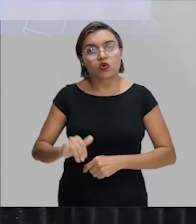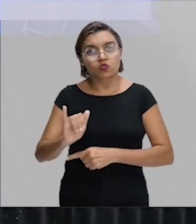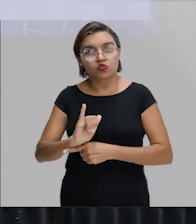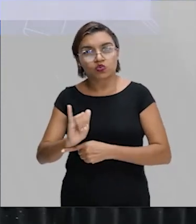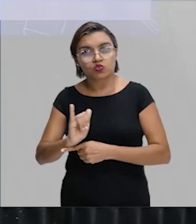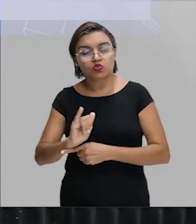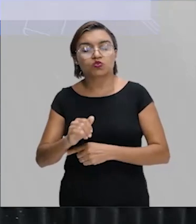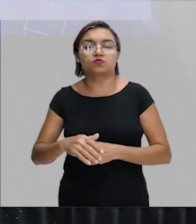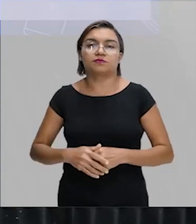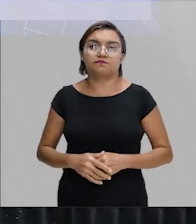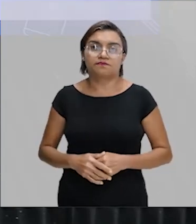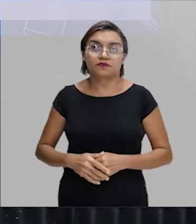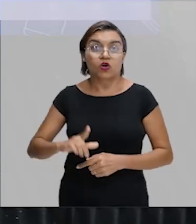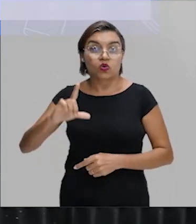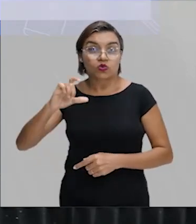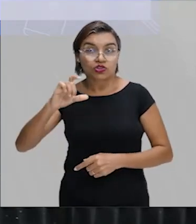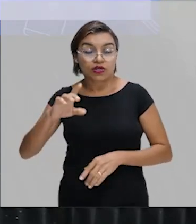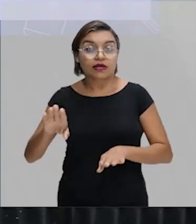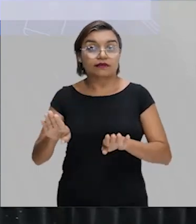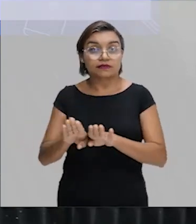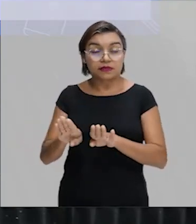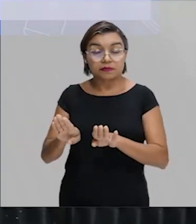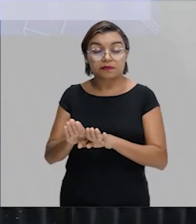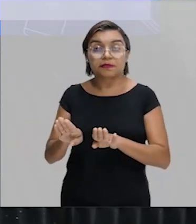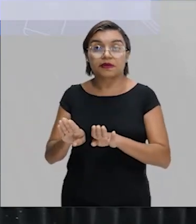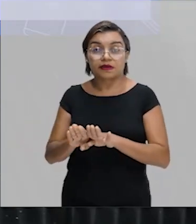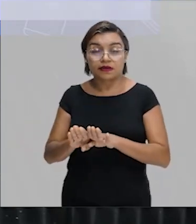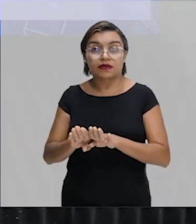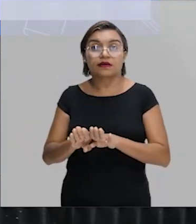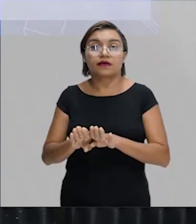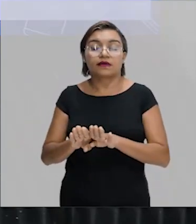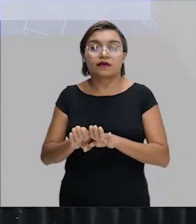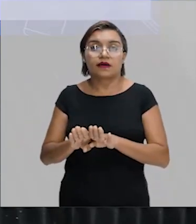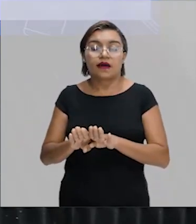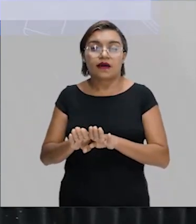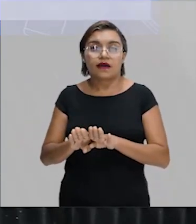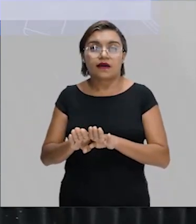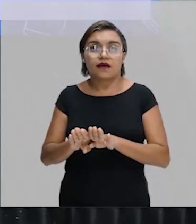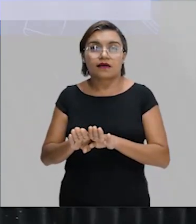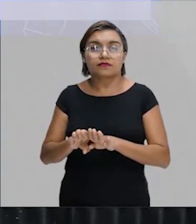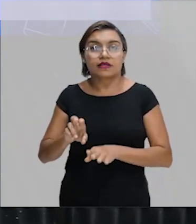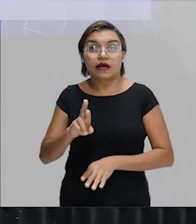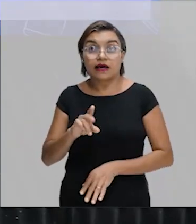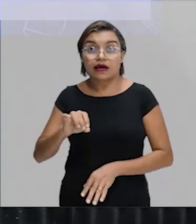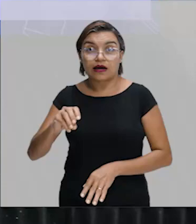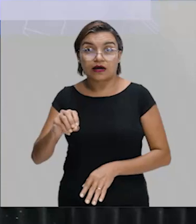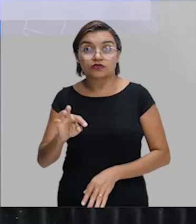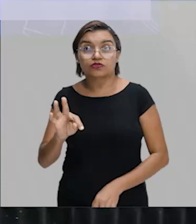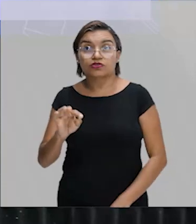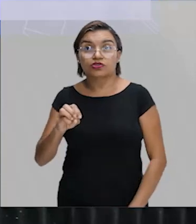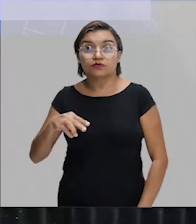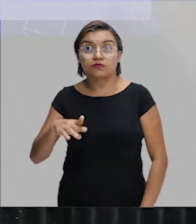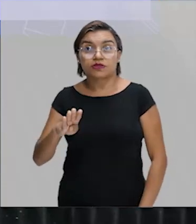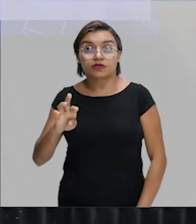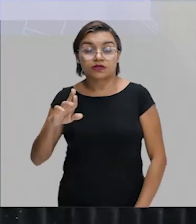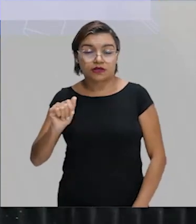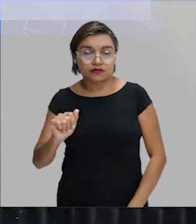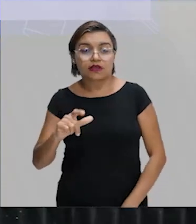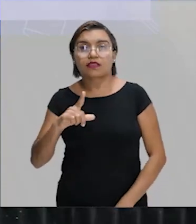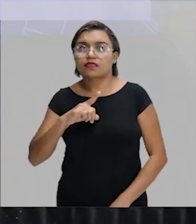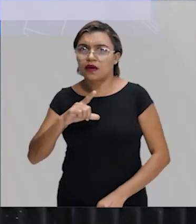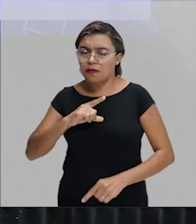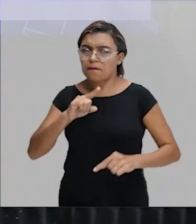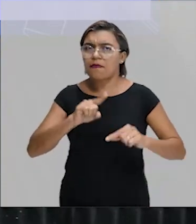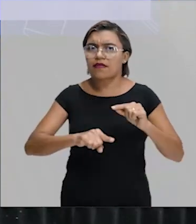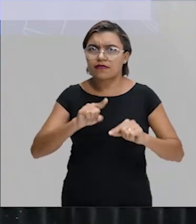YouTube, no Instagram e tem também os nossos podcasts na Rádio Timbira. Então, tem todo o material à tua